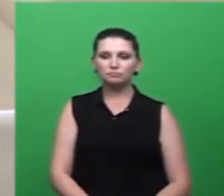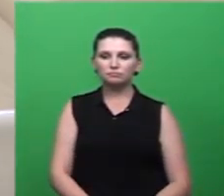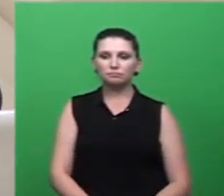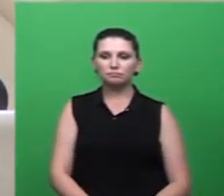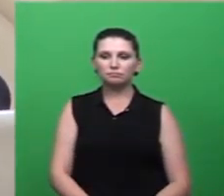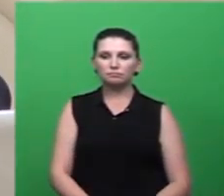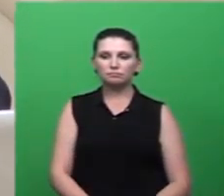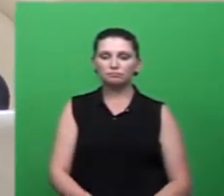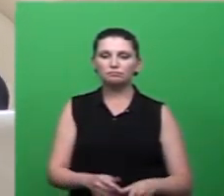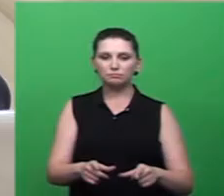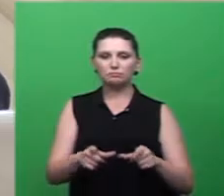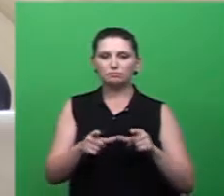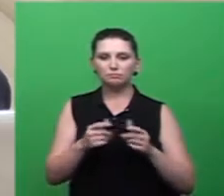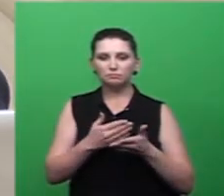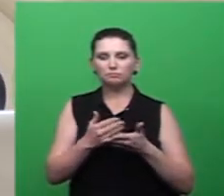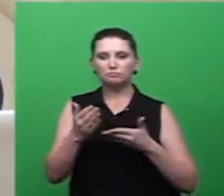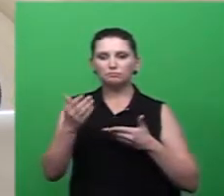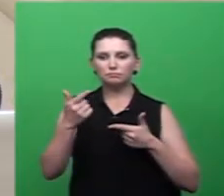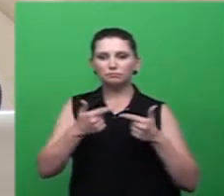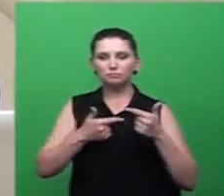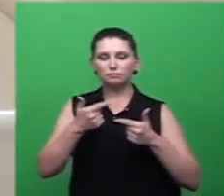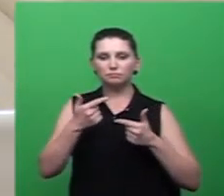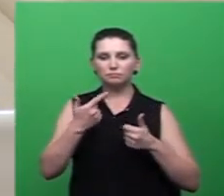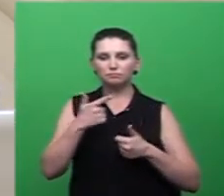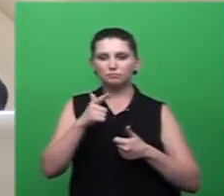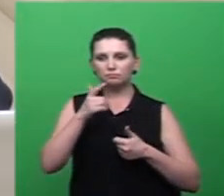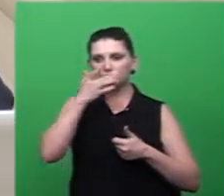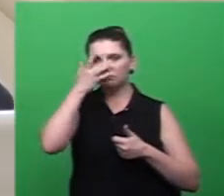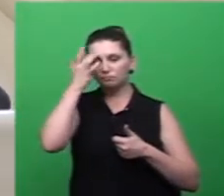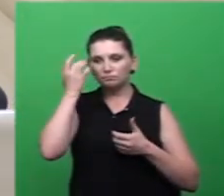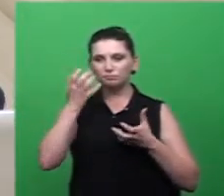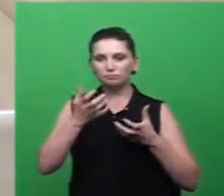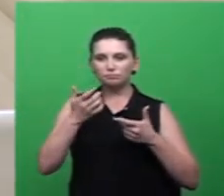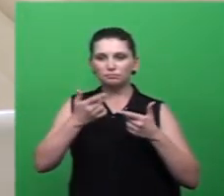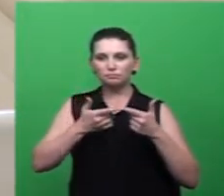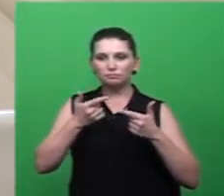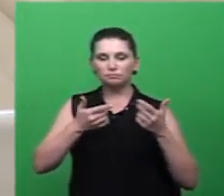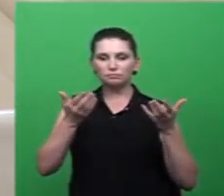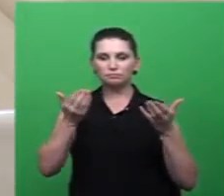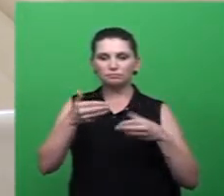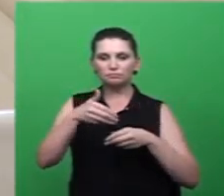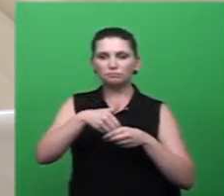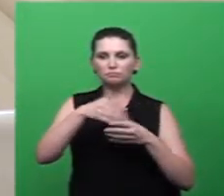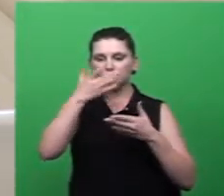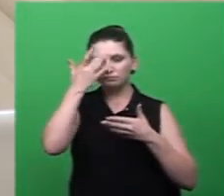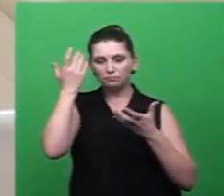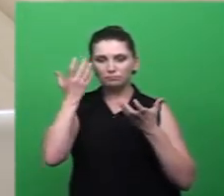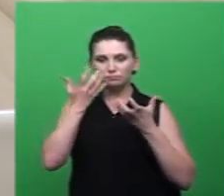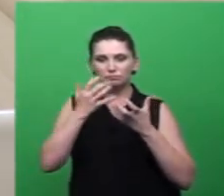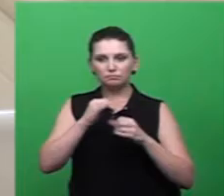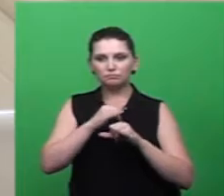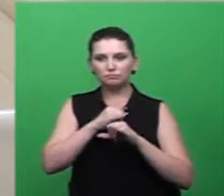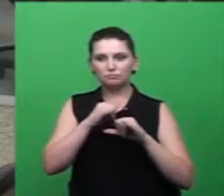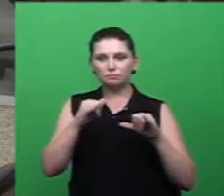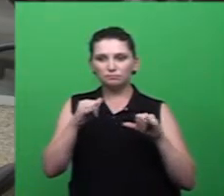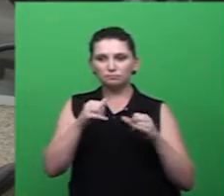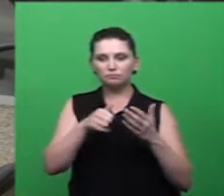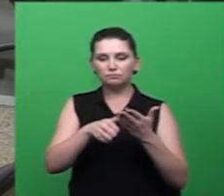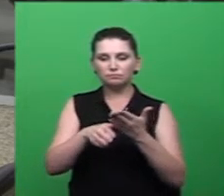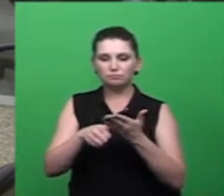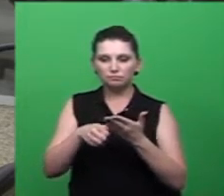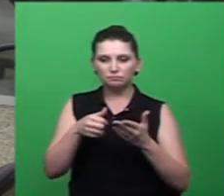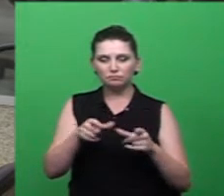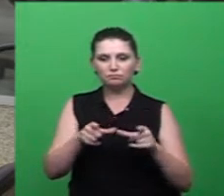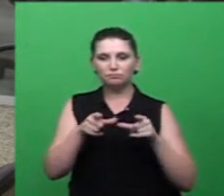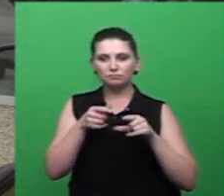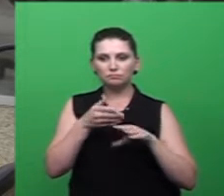O requerimento continua em discussão. Não havendo quem queira discutir, em votação. Os contrários se manifestem. Aprovado